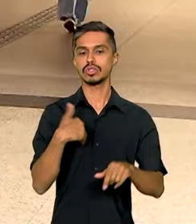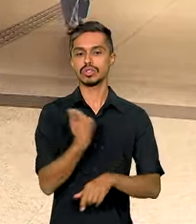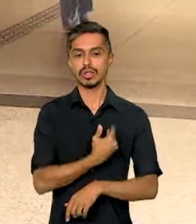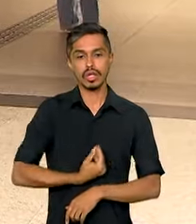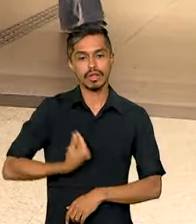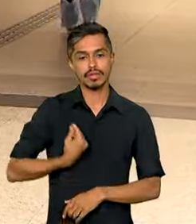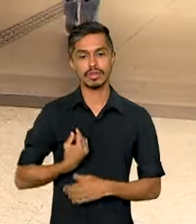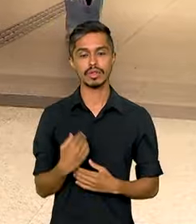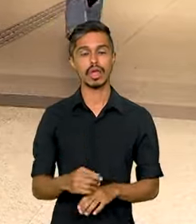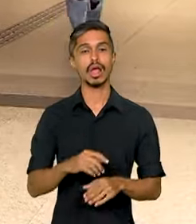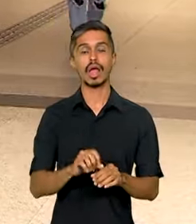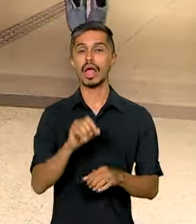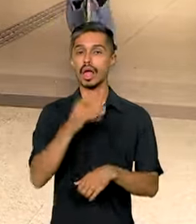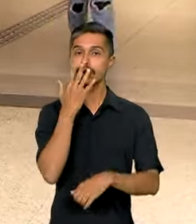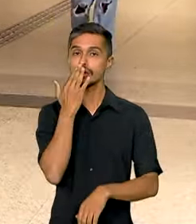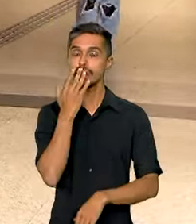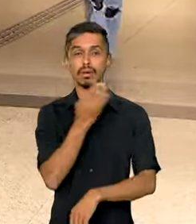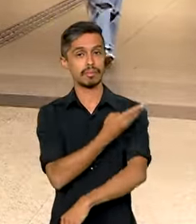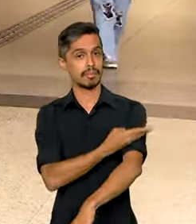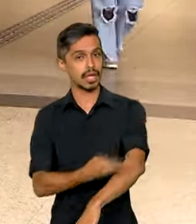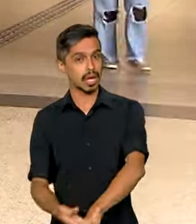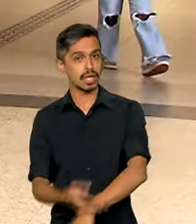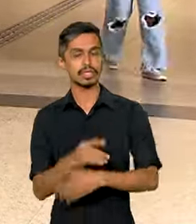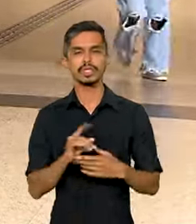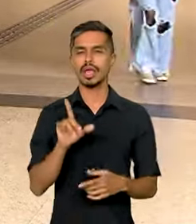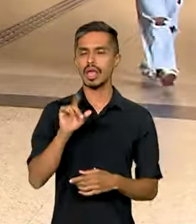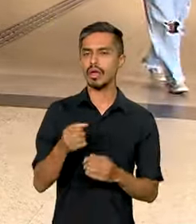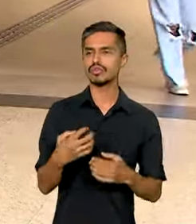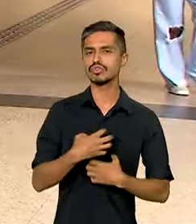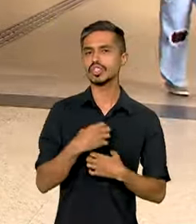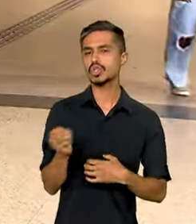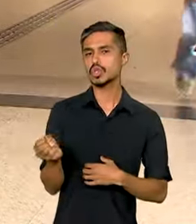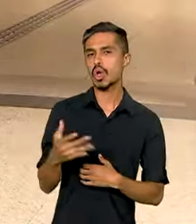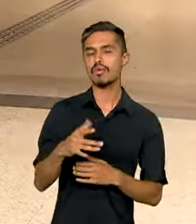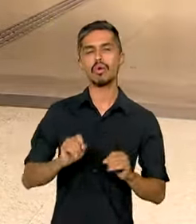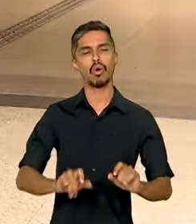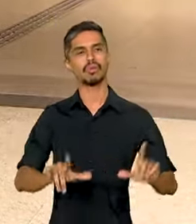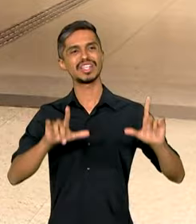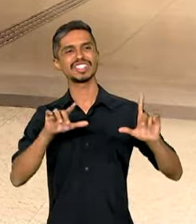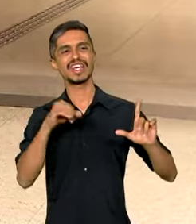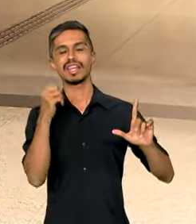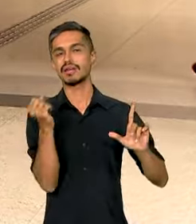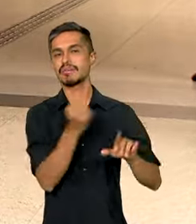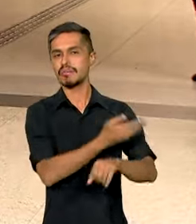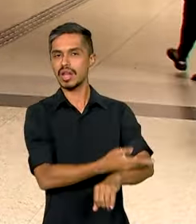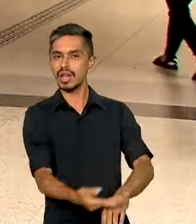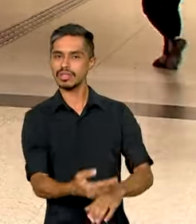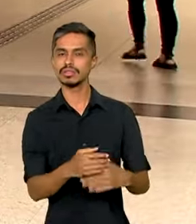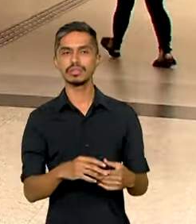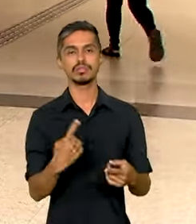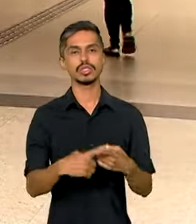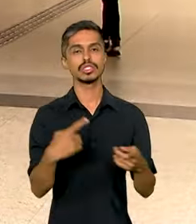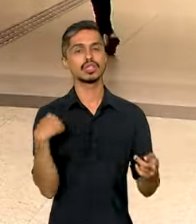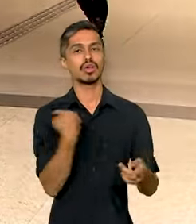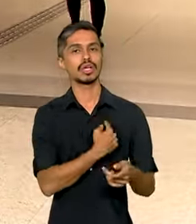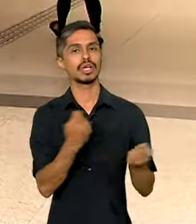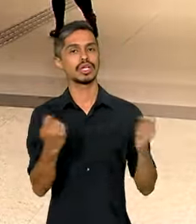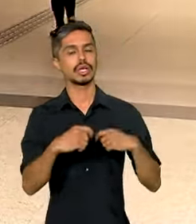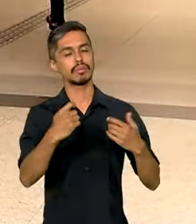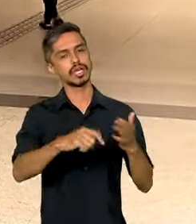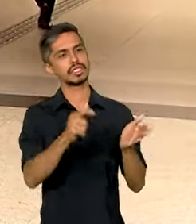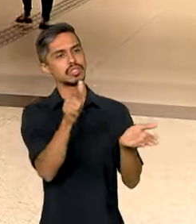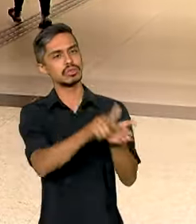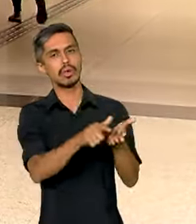E a cor branca simboliza uma nova página ou uma tela em branco, para que possamos escrever ou